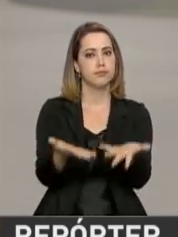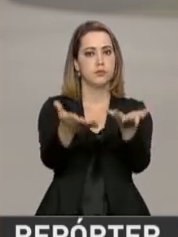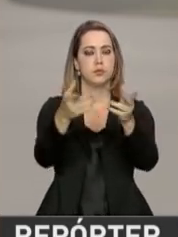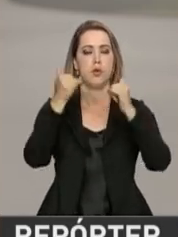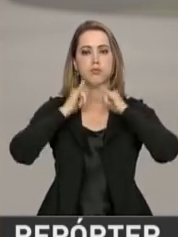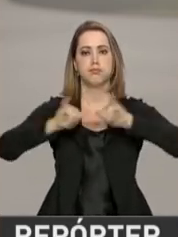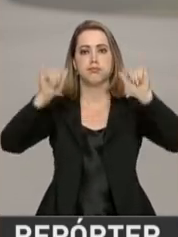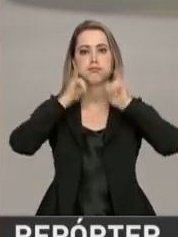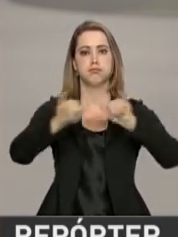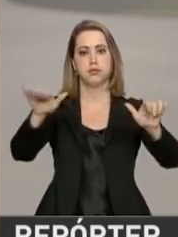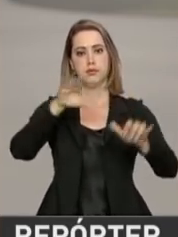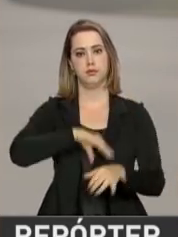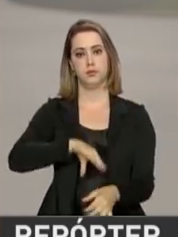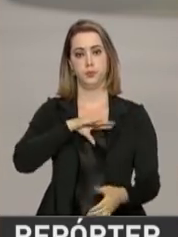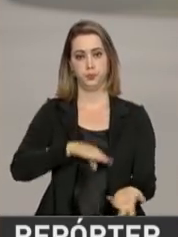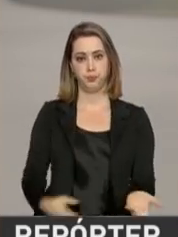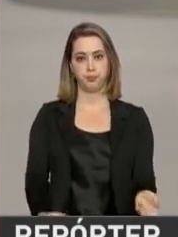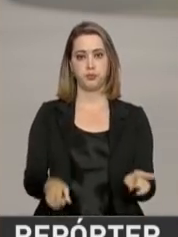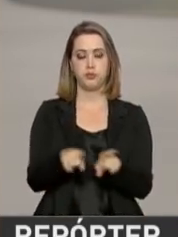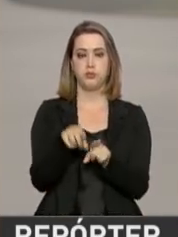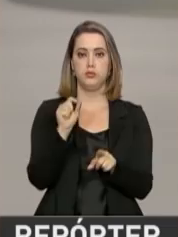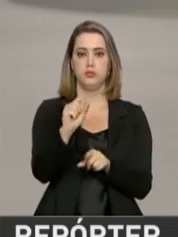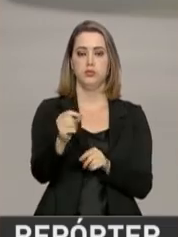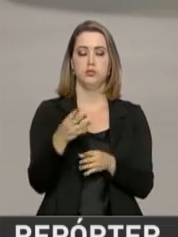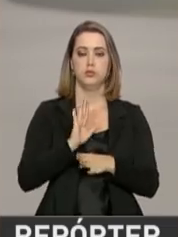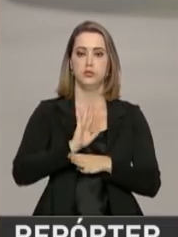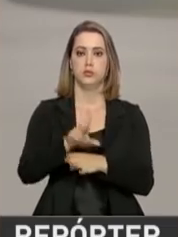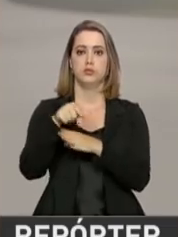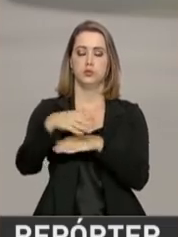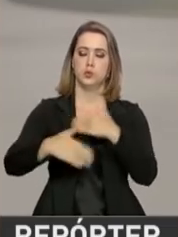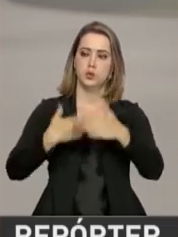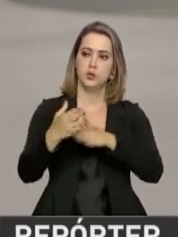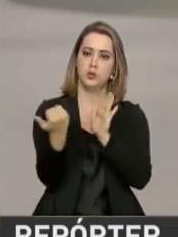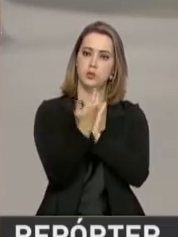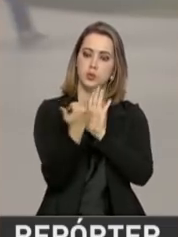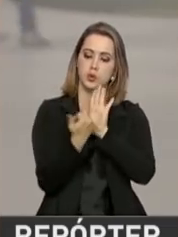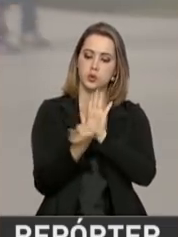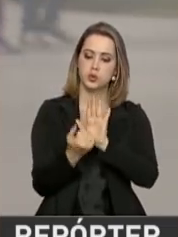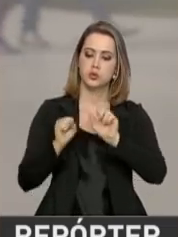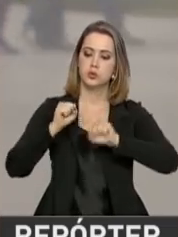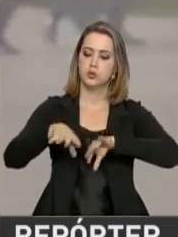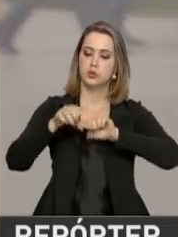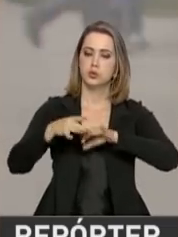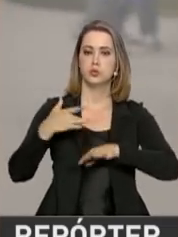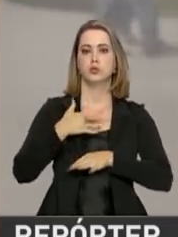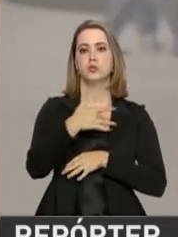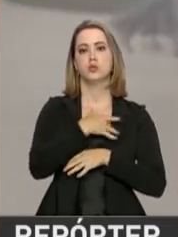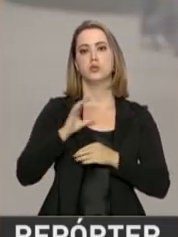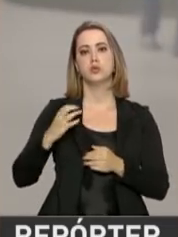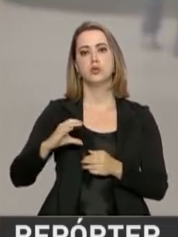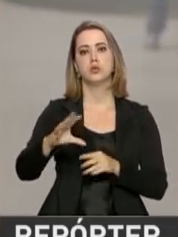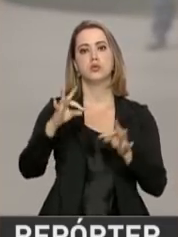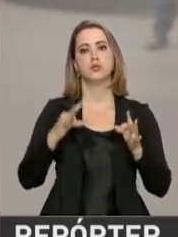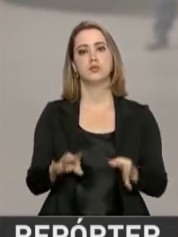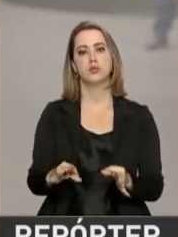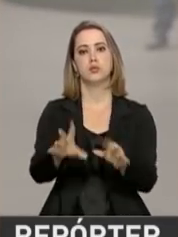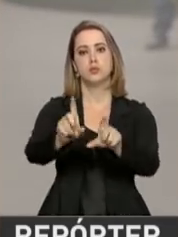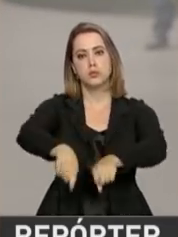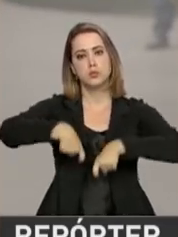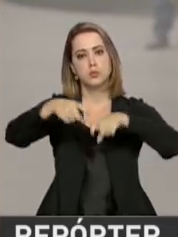divulgar o idioma e pôr em prática projetos de cooperação em áreas como educação, saúde, ciência e tecnologia,